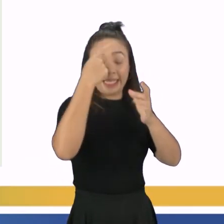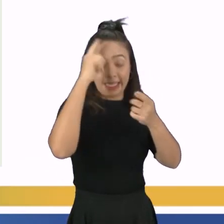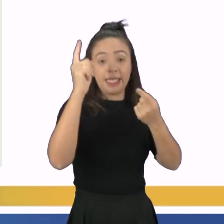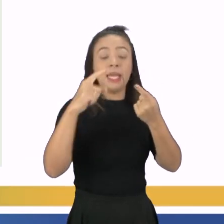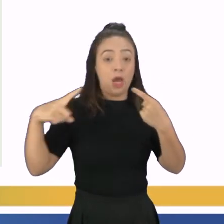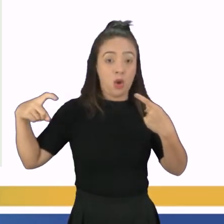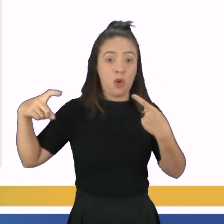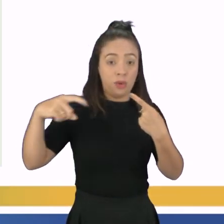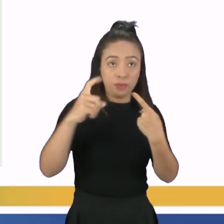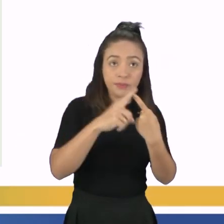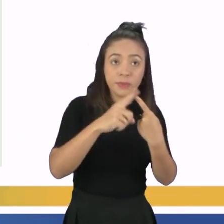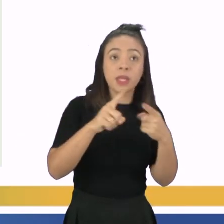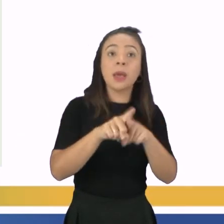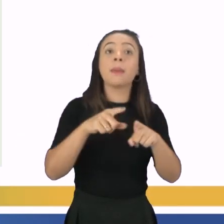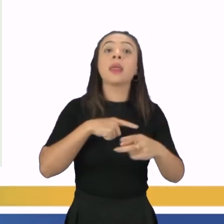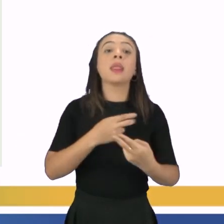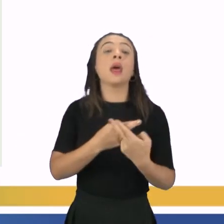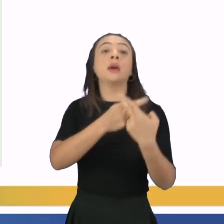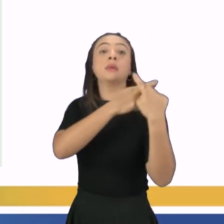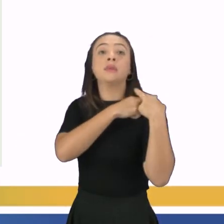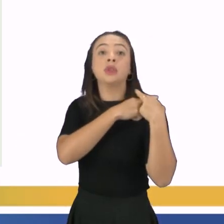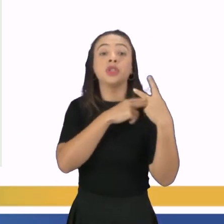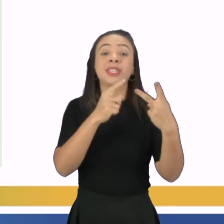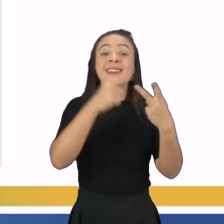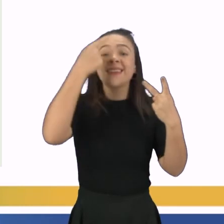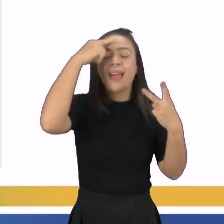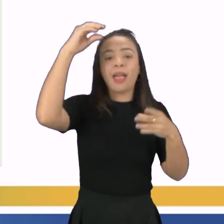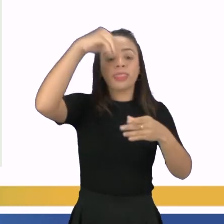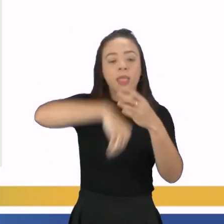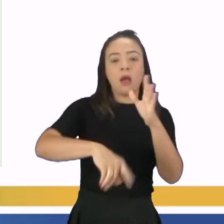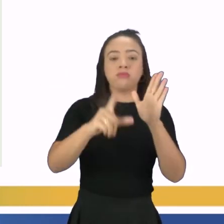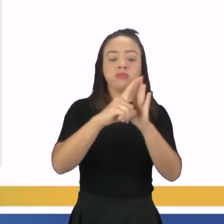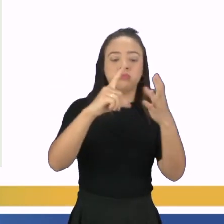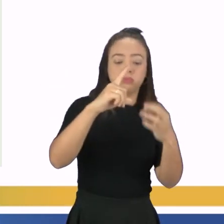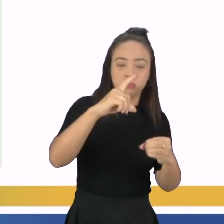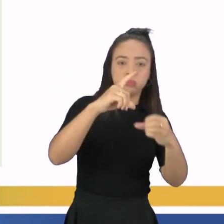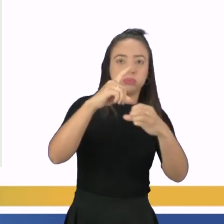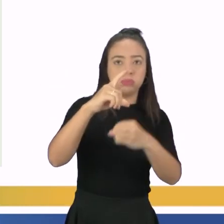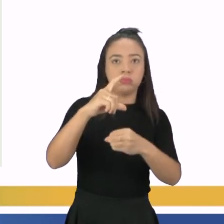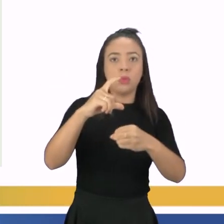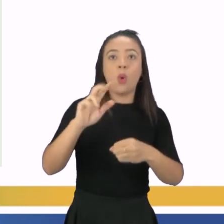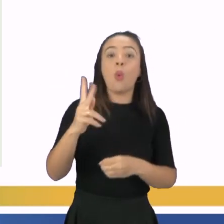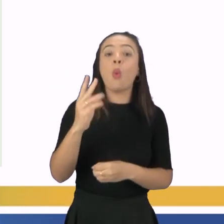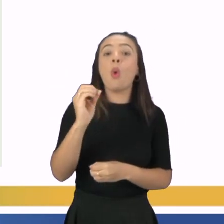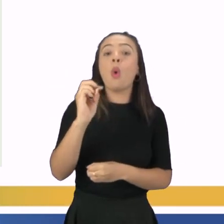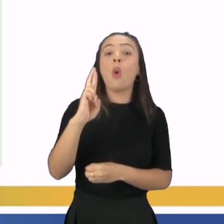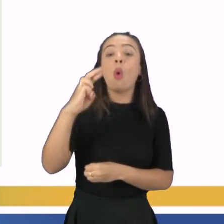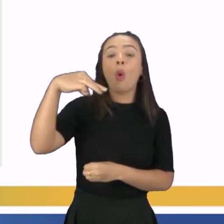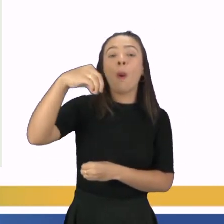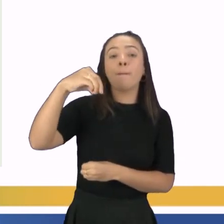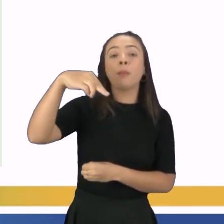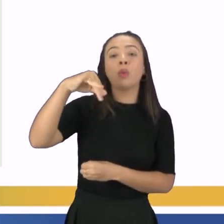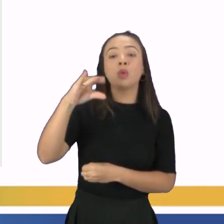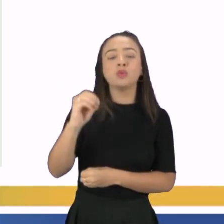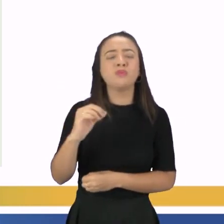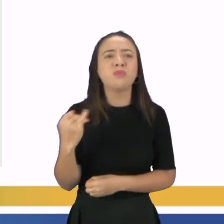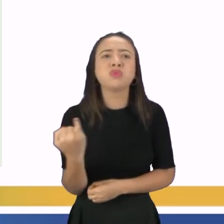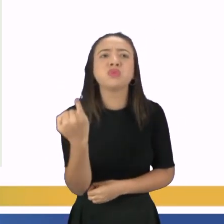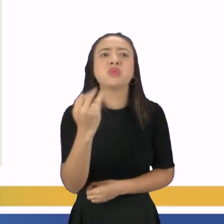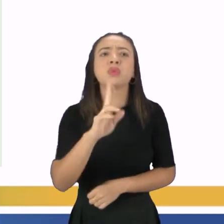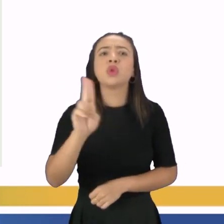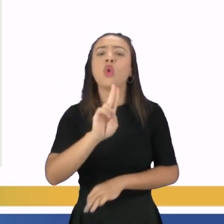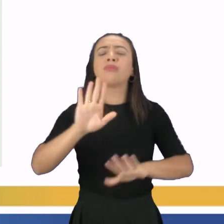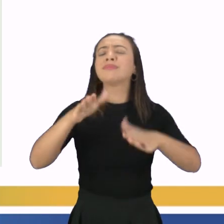masculinos É responsável por produzir nos testículos Ele já dá o local de produção Um hormônio bastante importante O nome desse